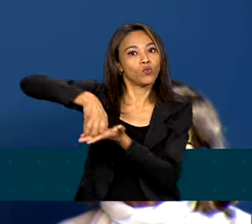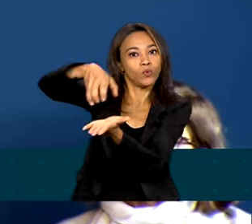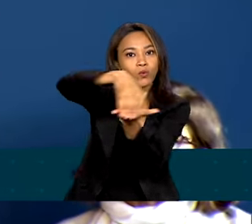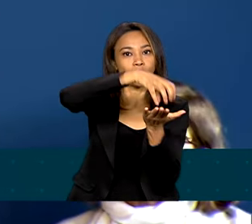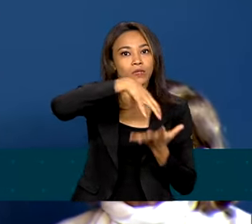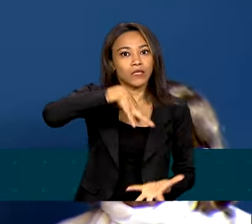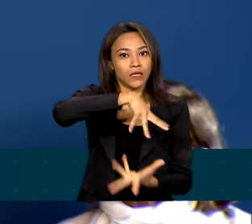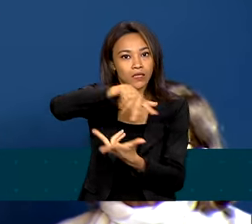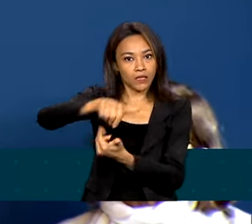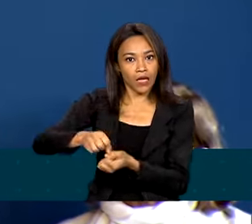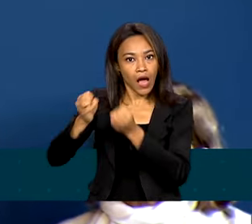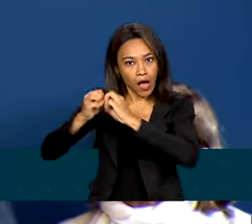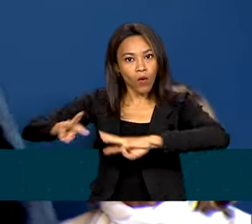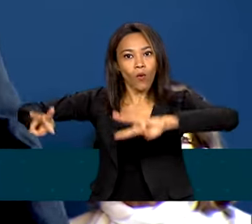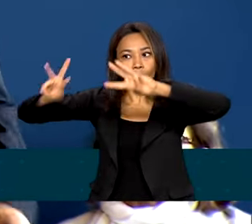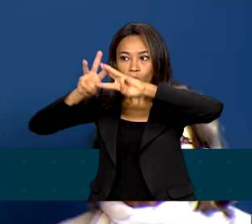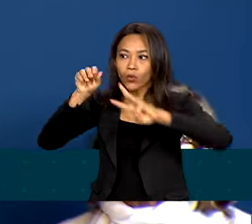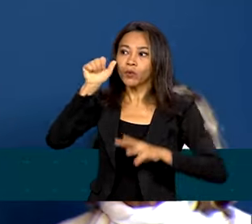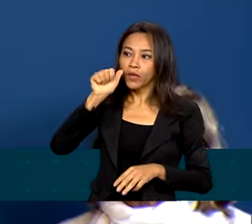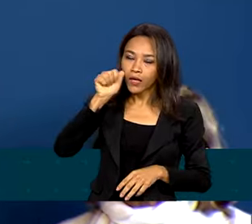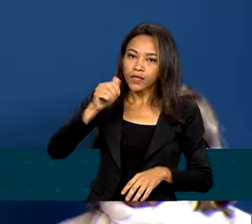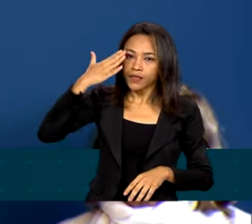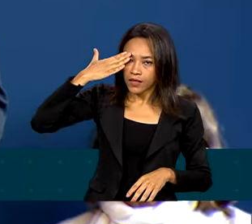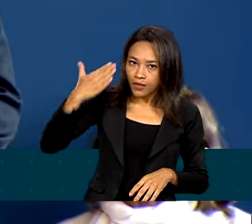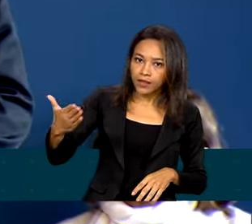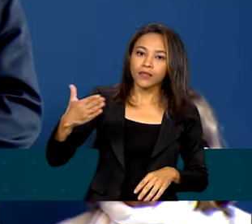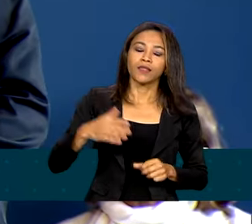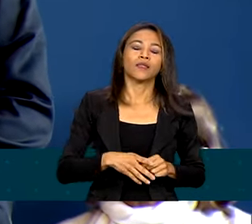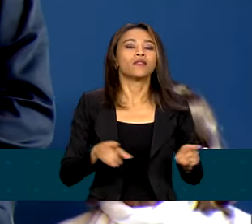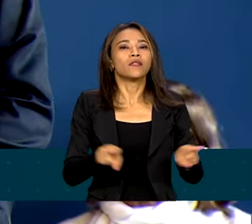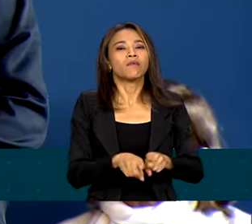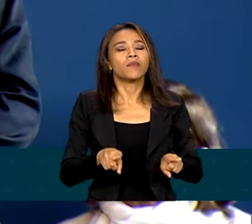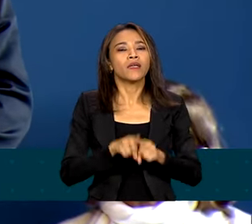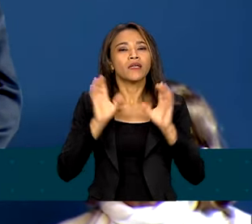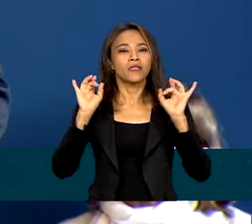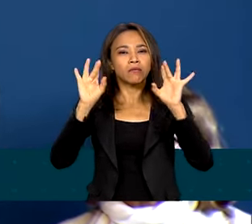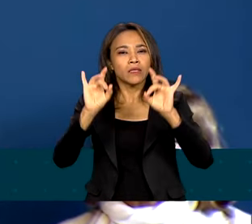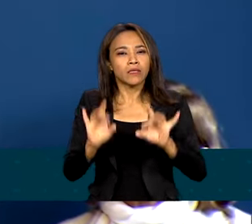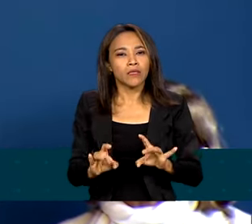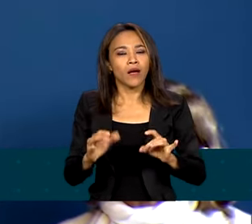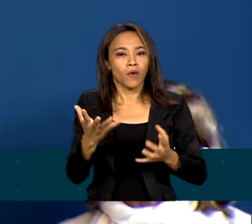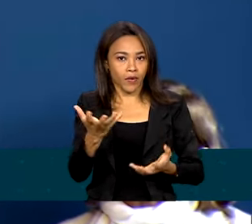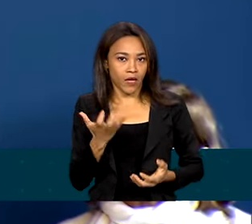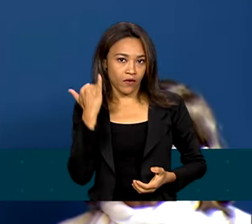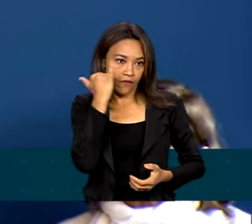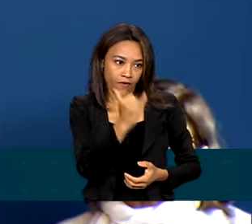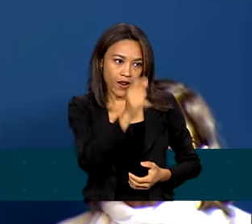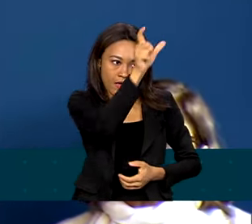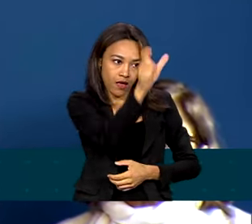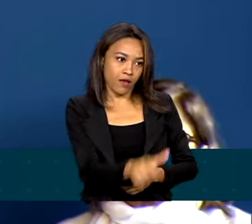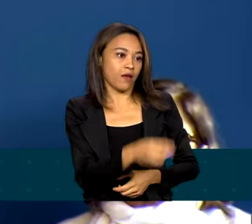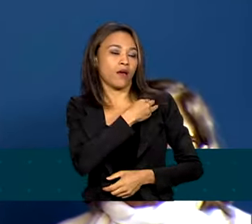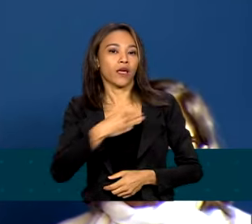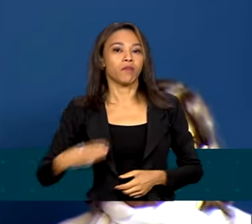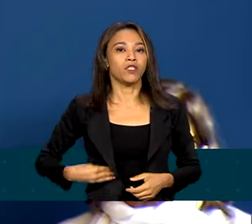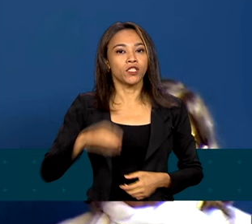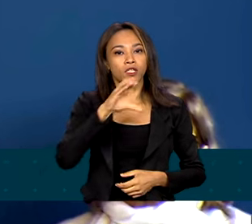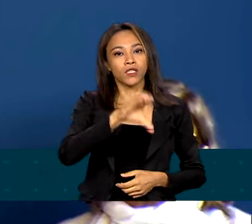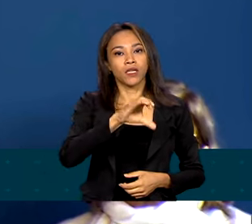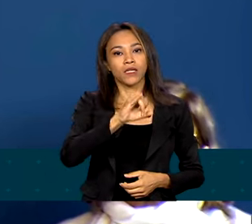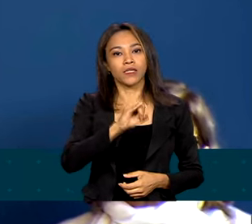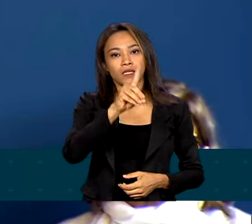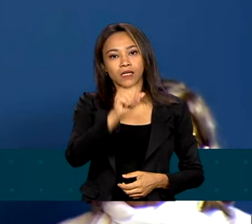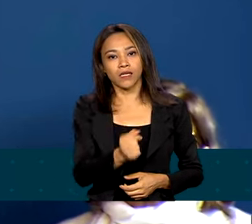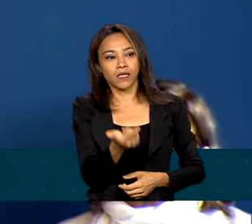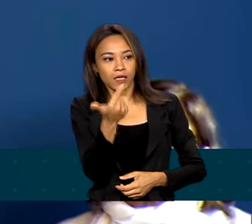à ONU Mulheres. Quero muito especialmente dizer que a ministra Sida, assim como a ministra Marina, sabe que